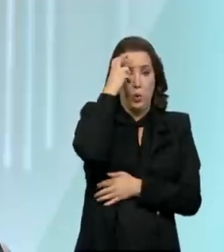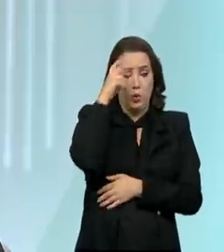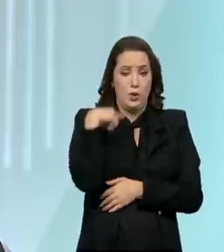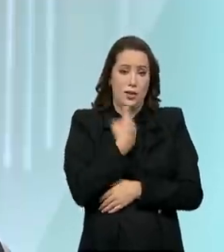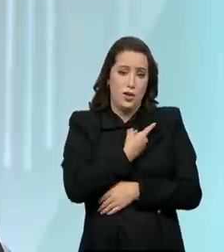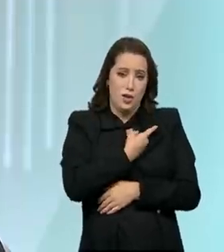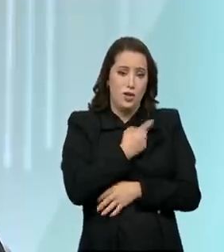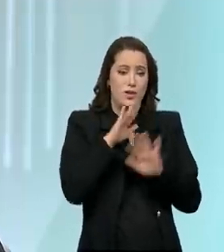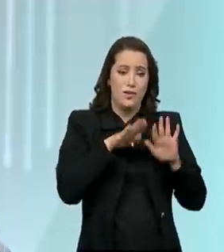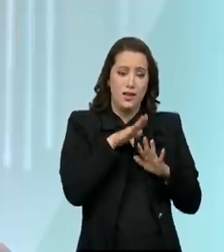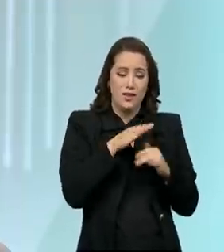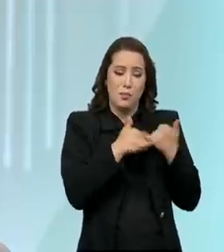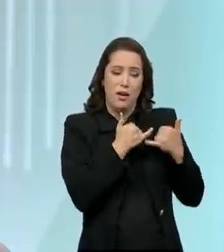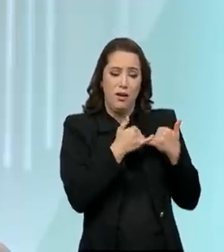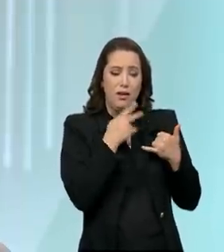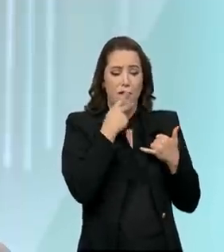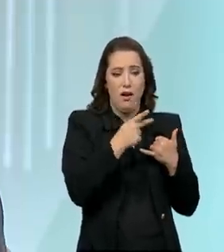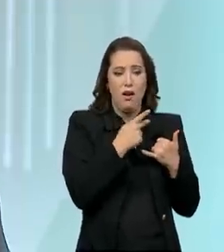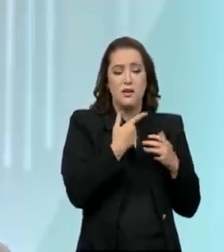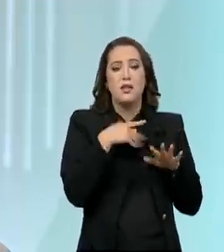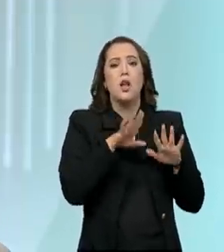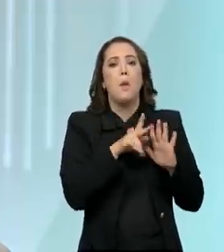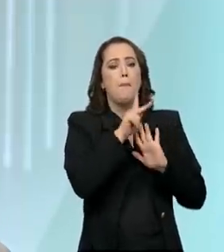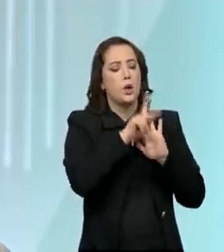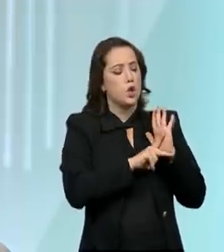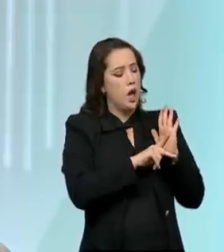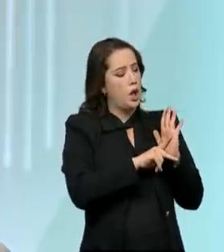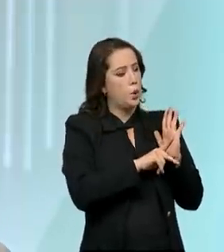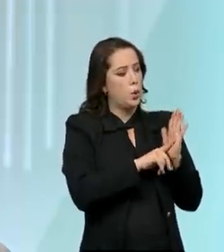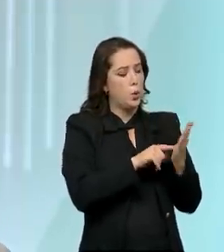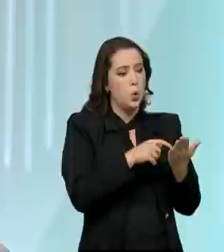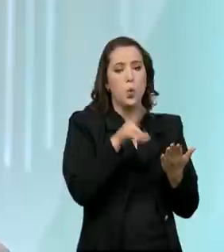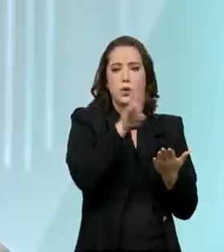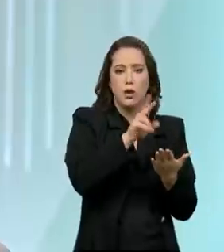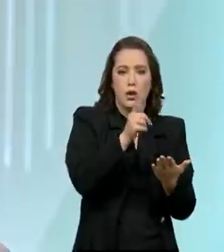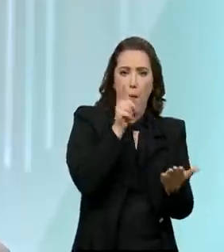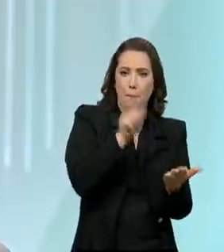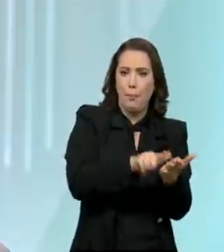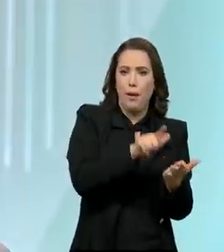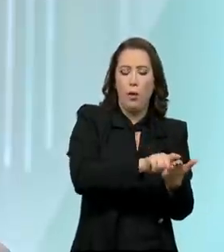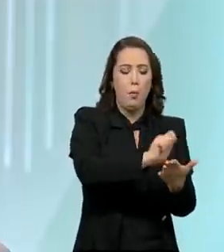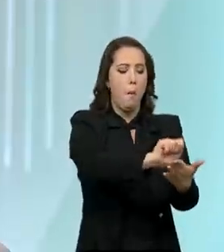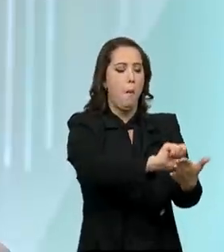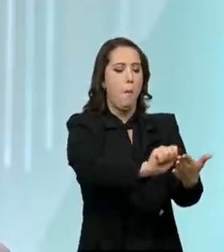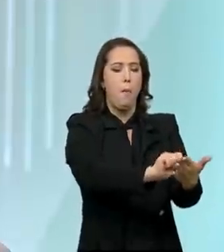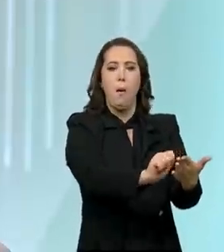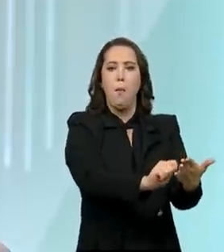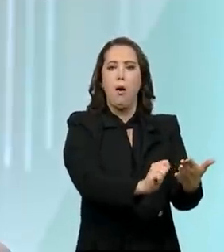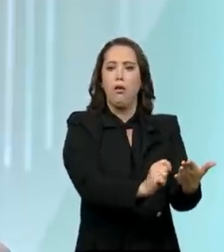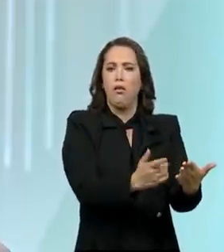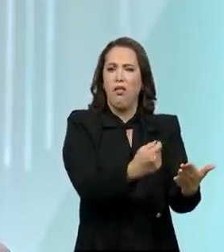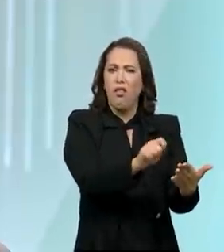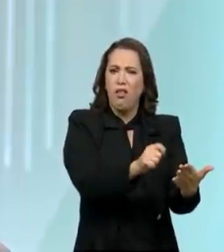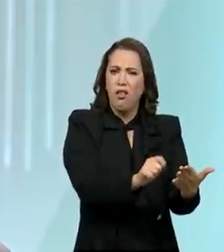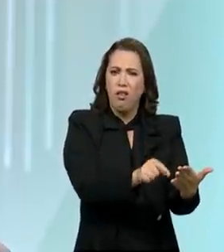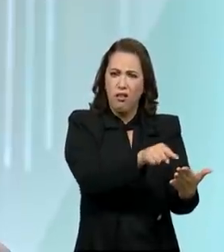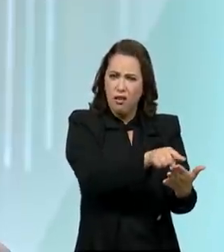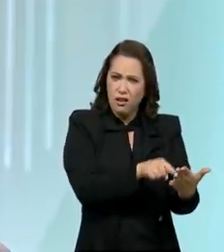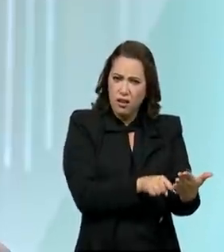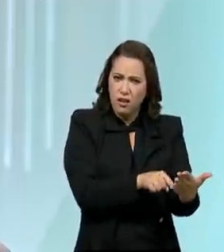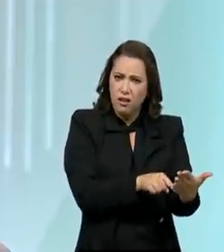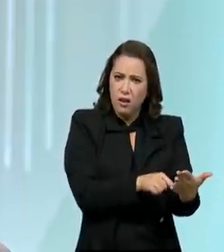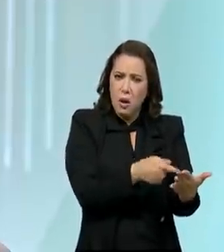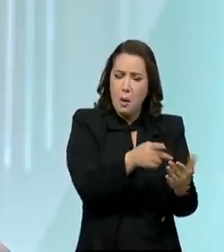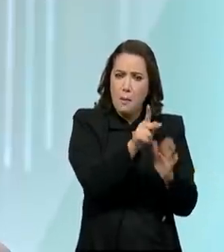brinca de fazer projeto na prancheta. Ele vai começar a fazer obra na prancheta. E o retorno desse investimento é muito baixo. E muitas vezes,